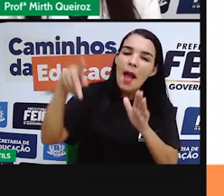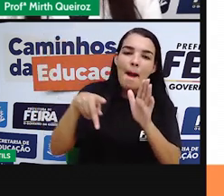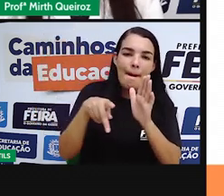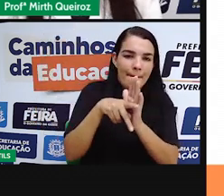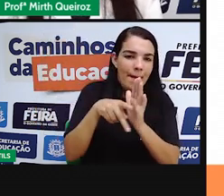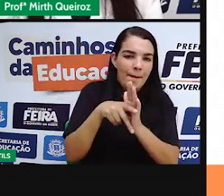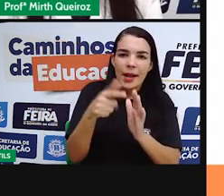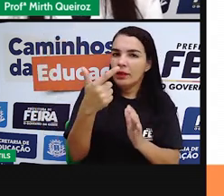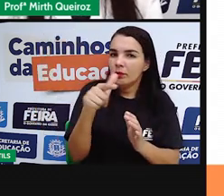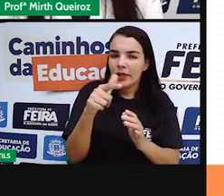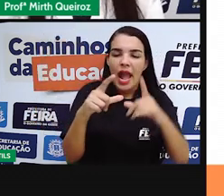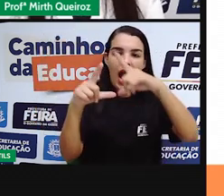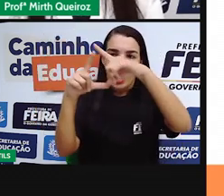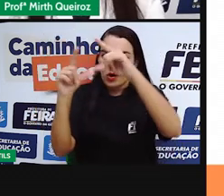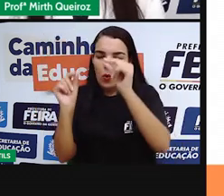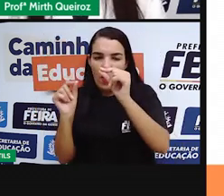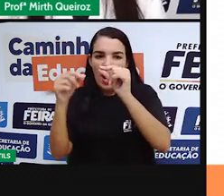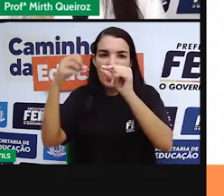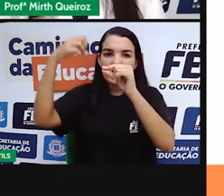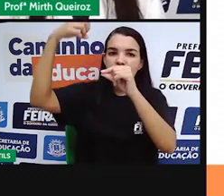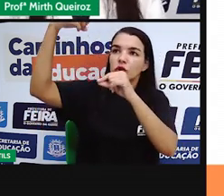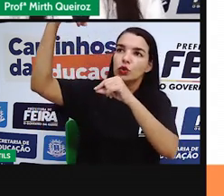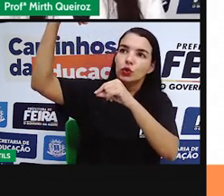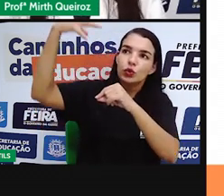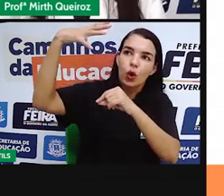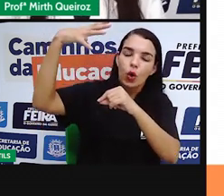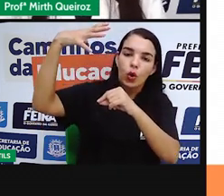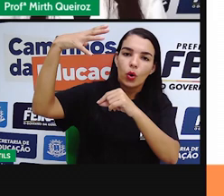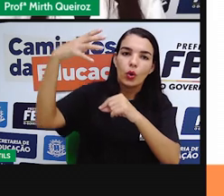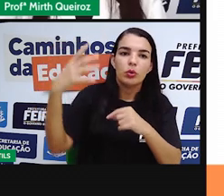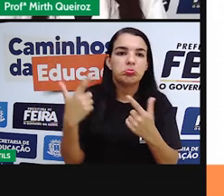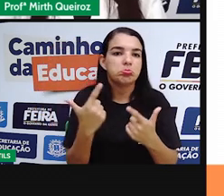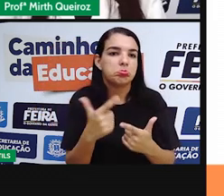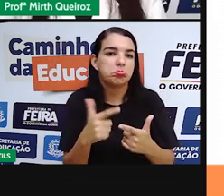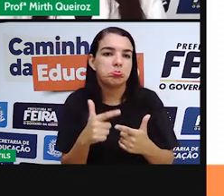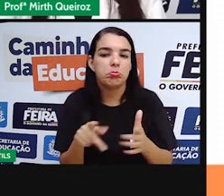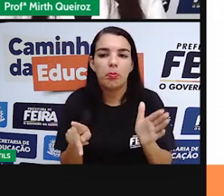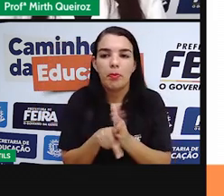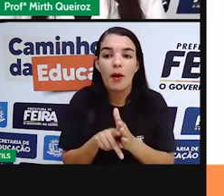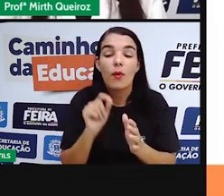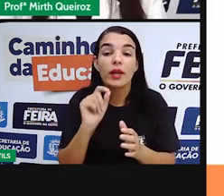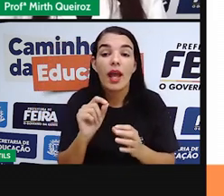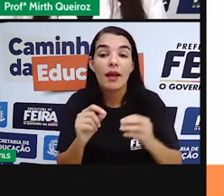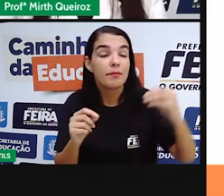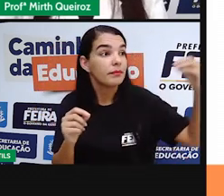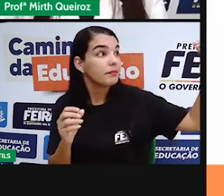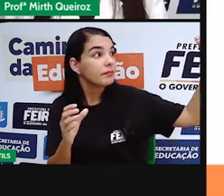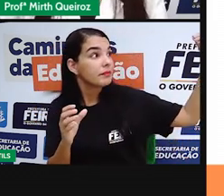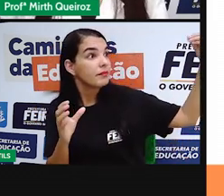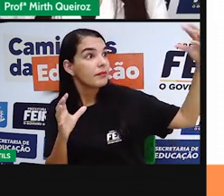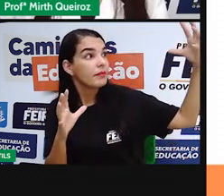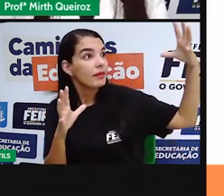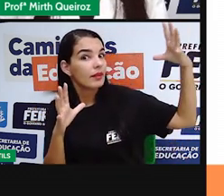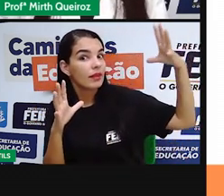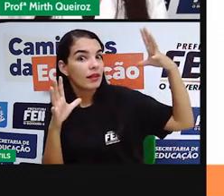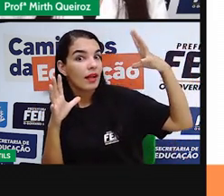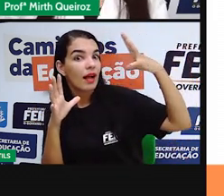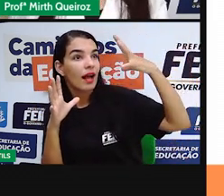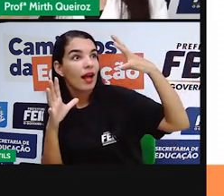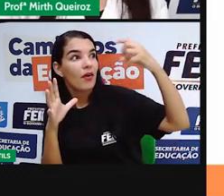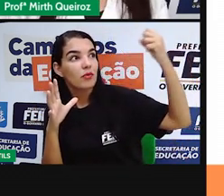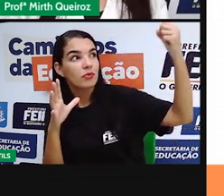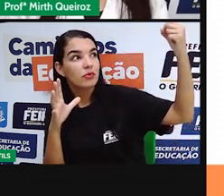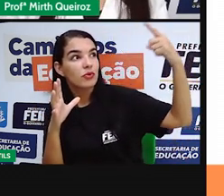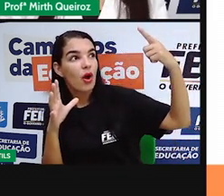Já a Lua, ela não possui luz própria. O que vocês veem na Lua durante a noite é o Sol